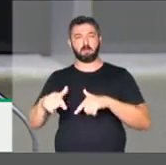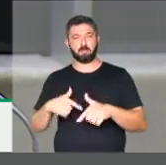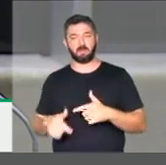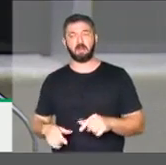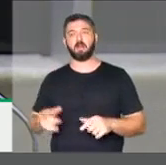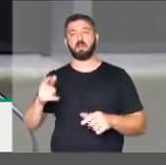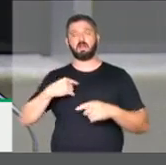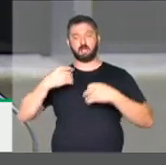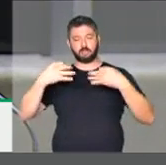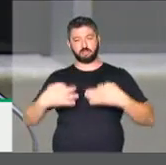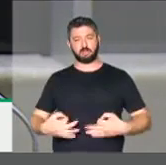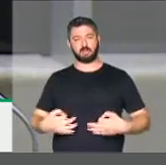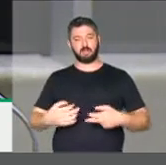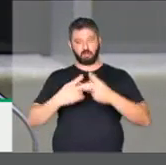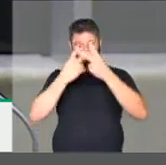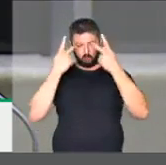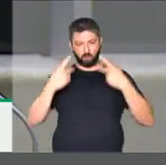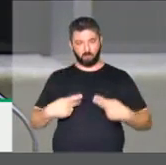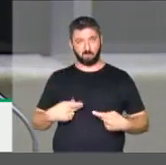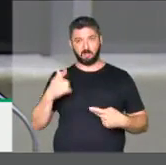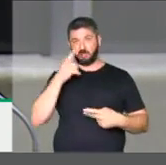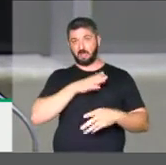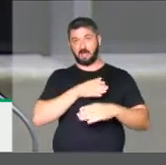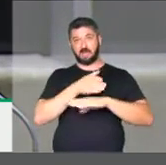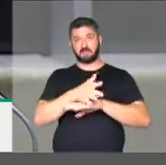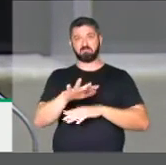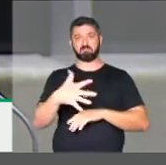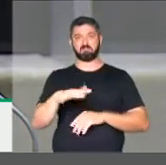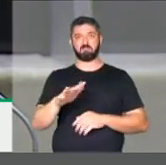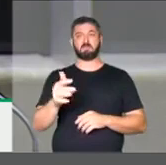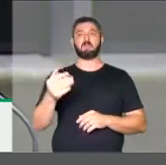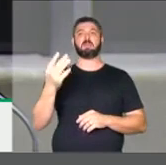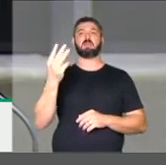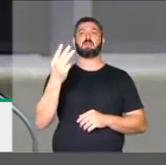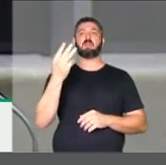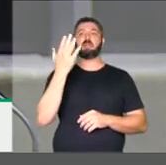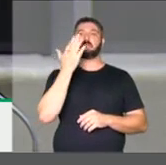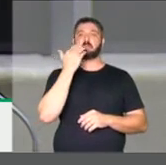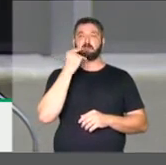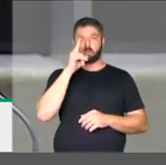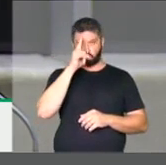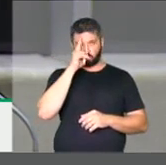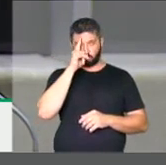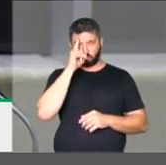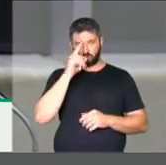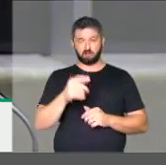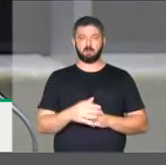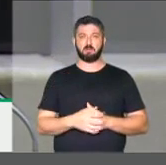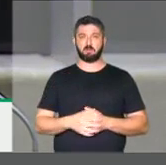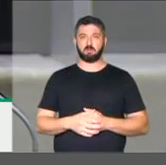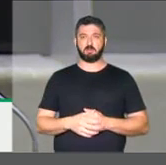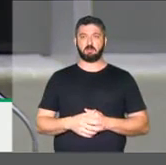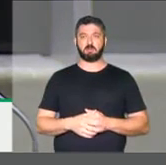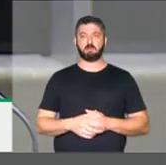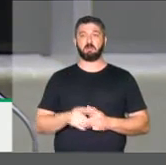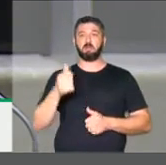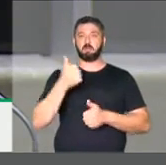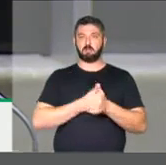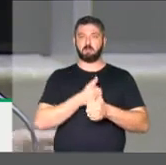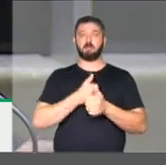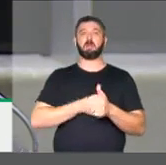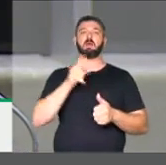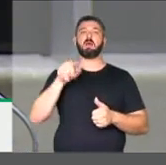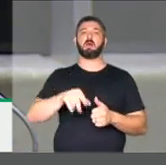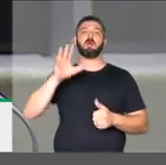é o sonho de dignidade humana, que é ter acesso a pelo menos três alimentações por dia. Essa é uma luta que